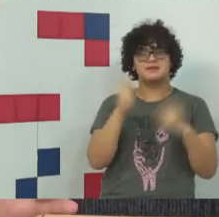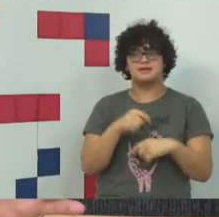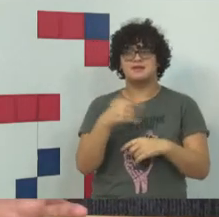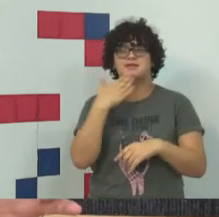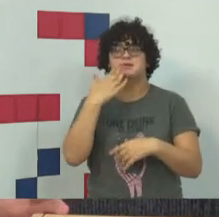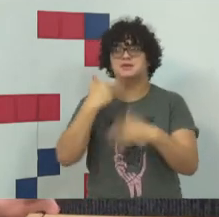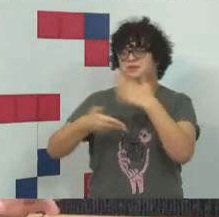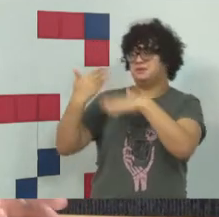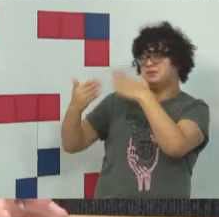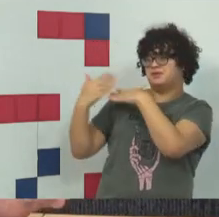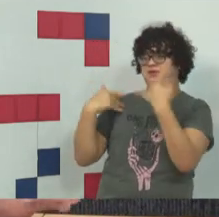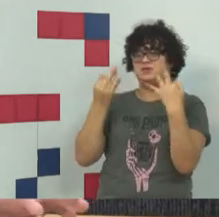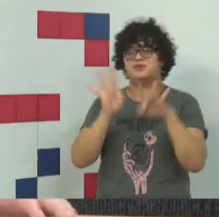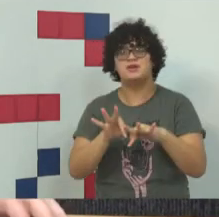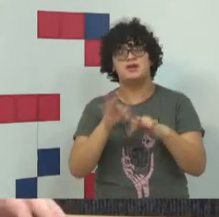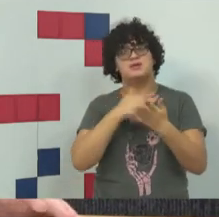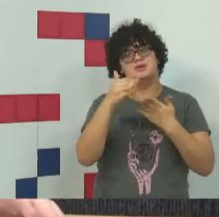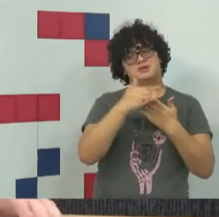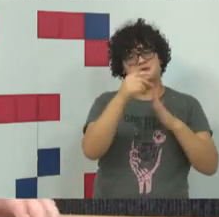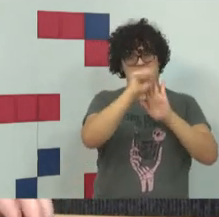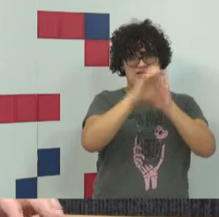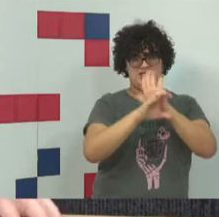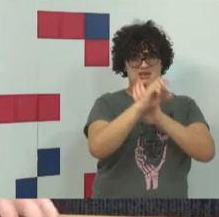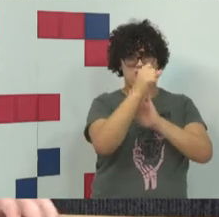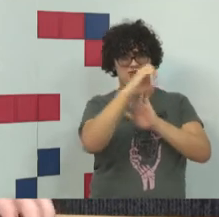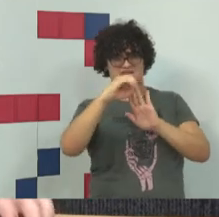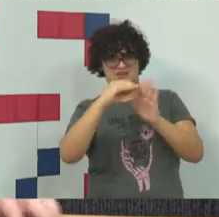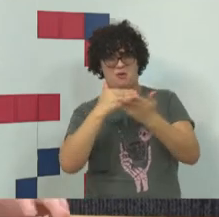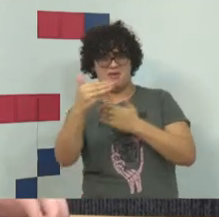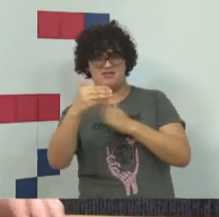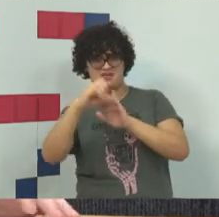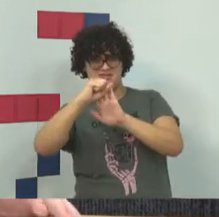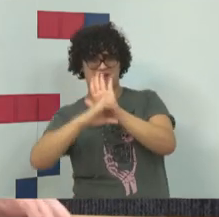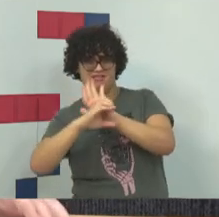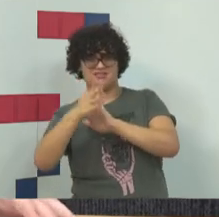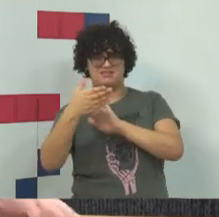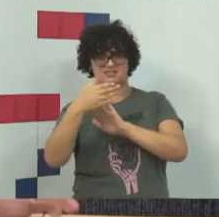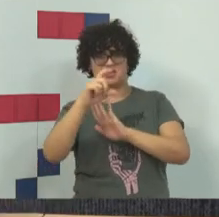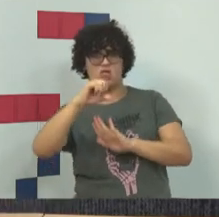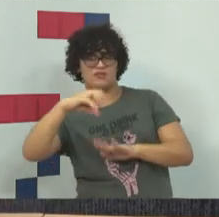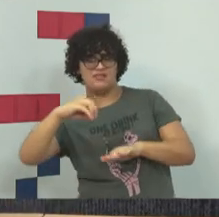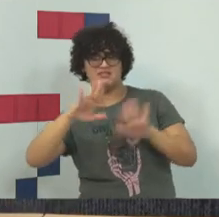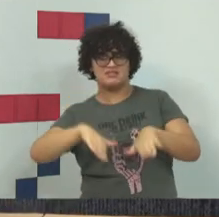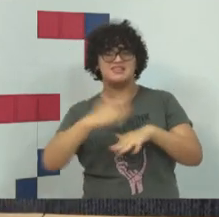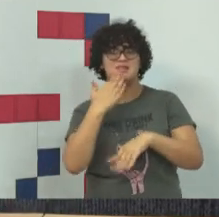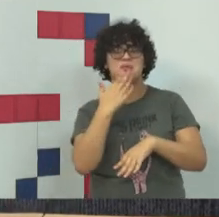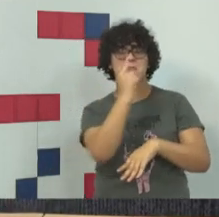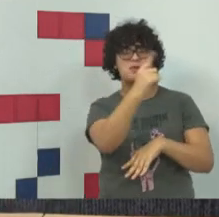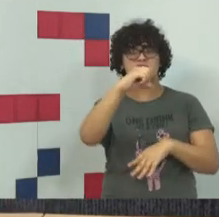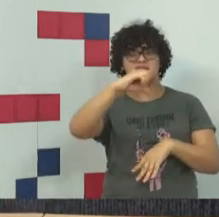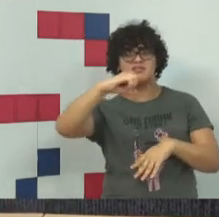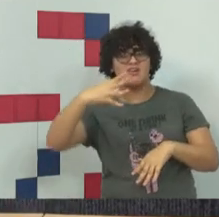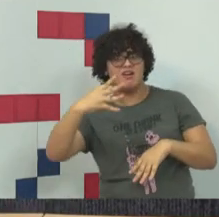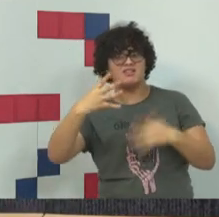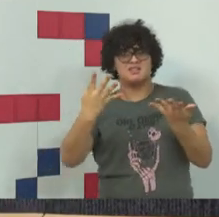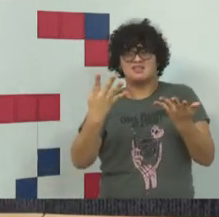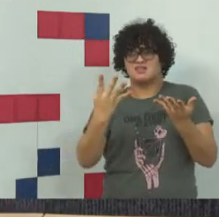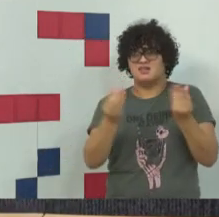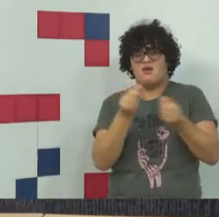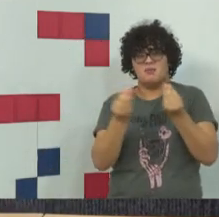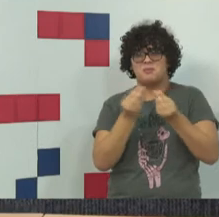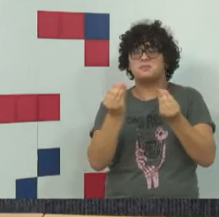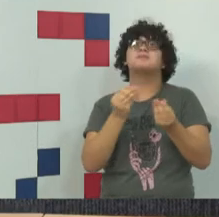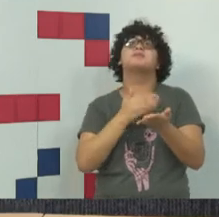foi na década de, final da década de 80, começo na década de 90, e em 94, 90, mais ou menos, se estabelece